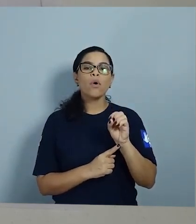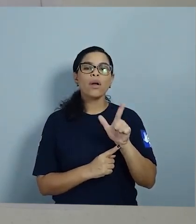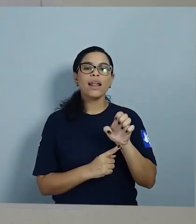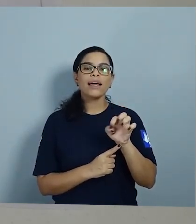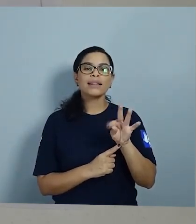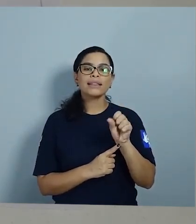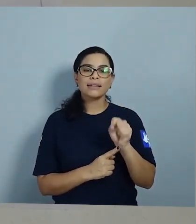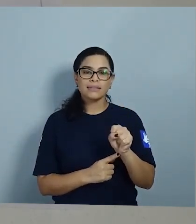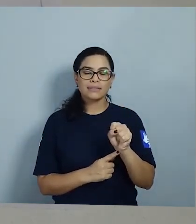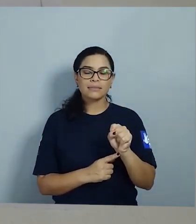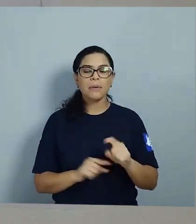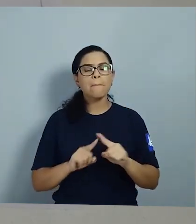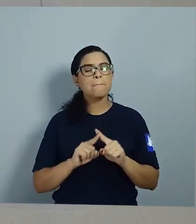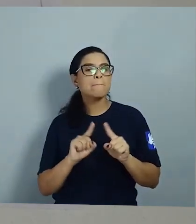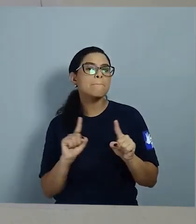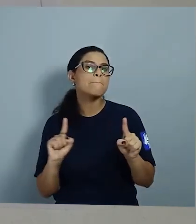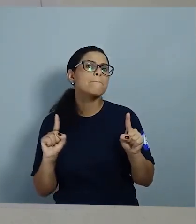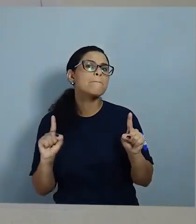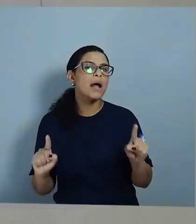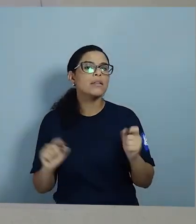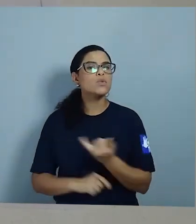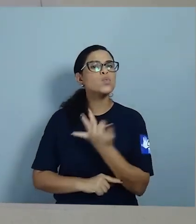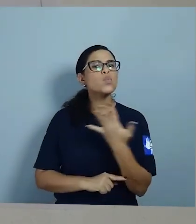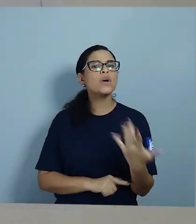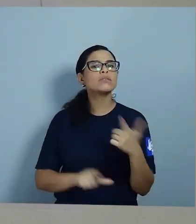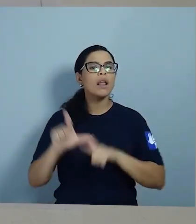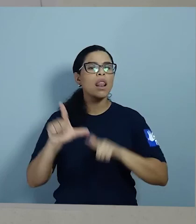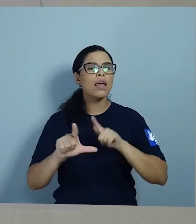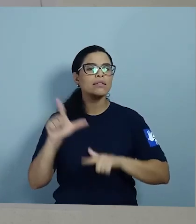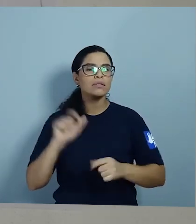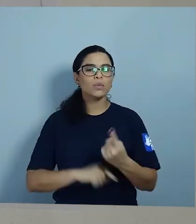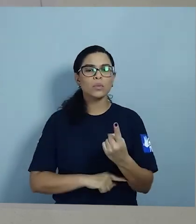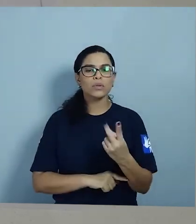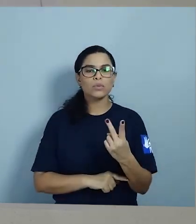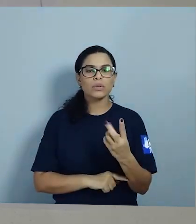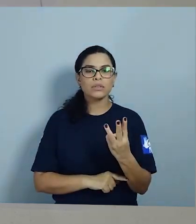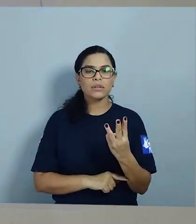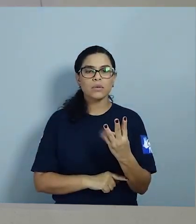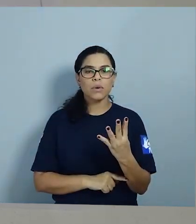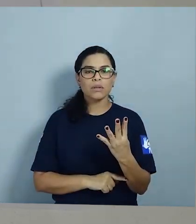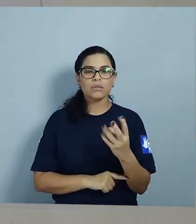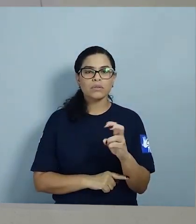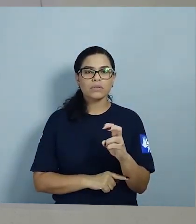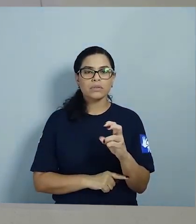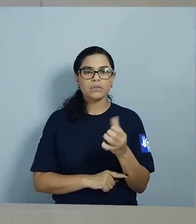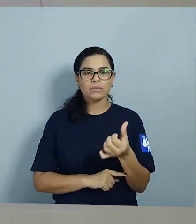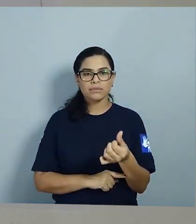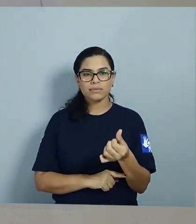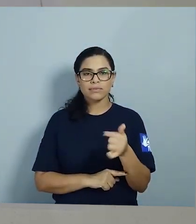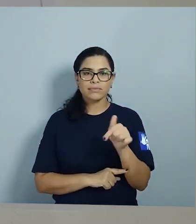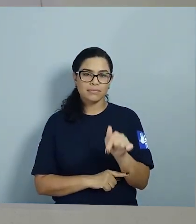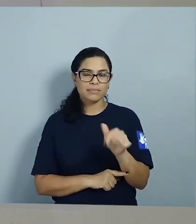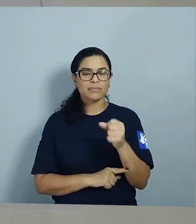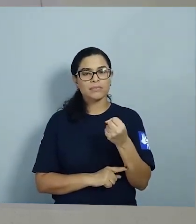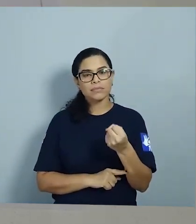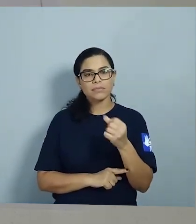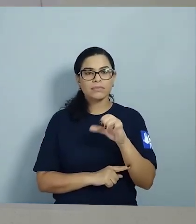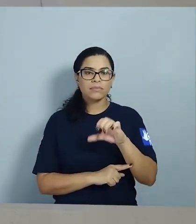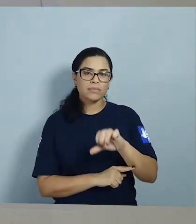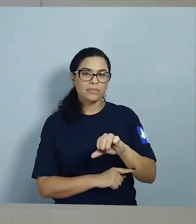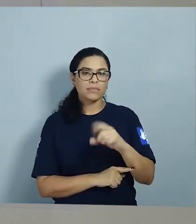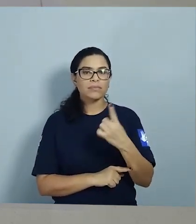-le-tas Mas nós temos quantas letras? Uma, duas, três, quatro, cinco, seis,